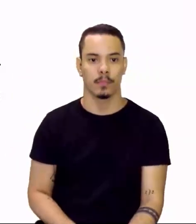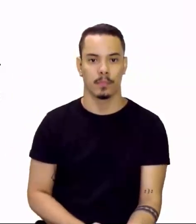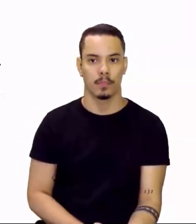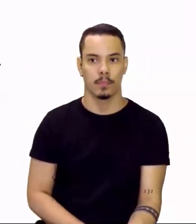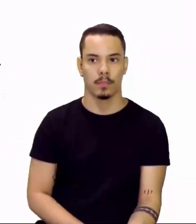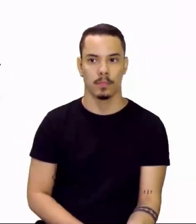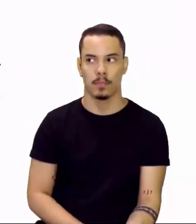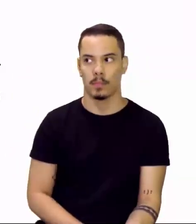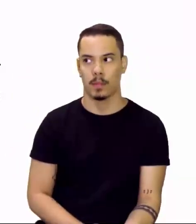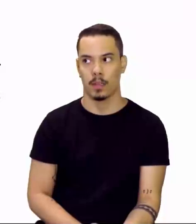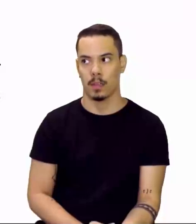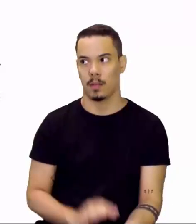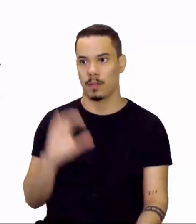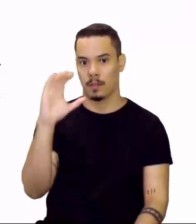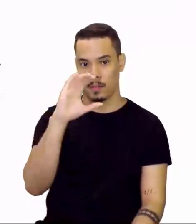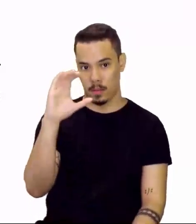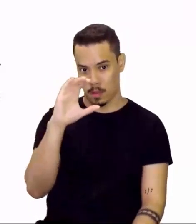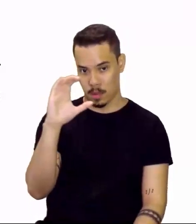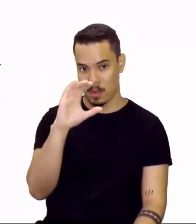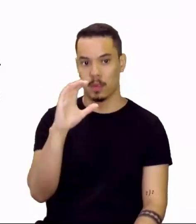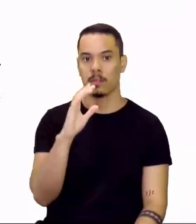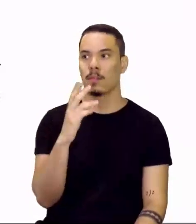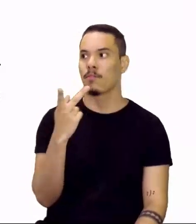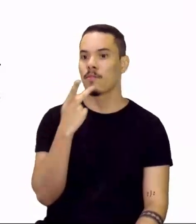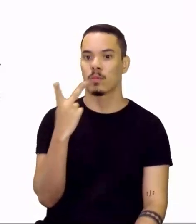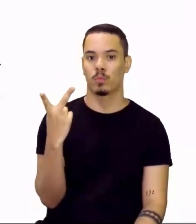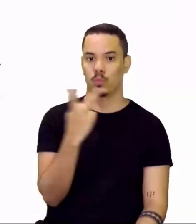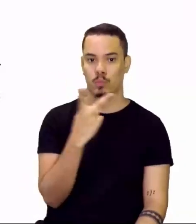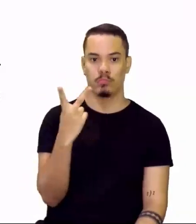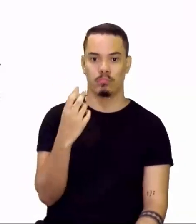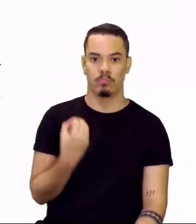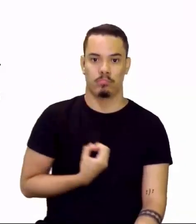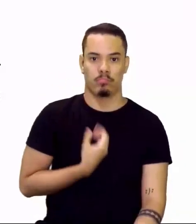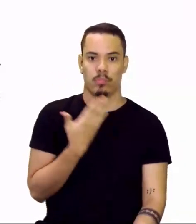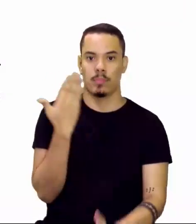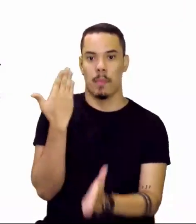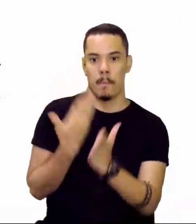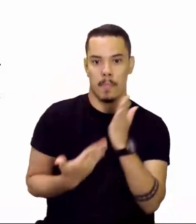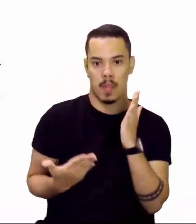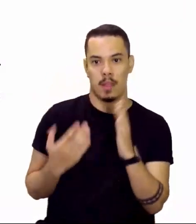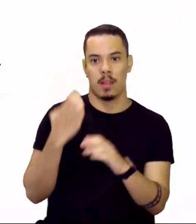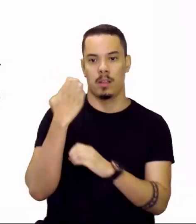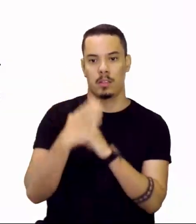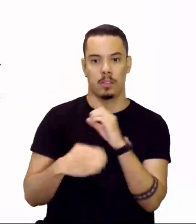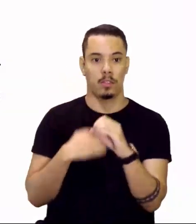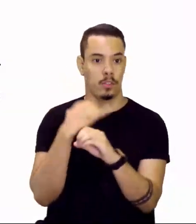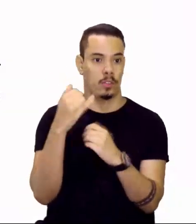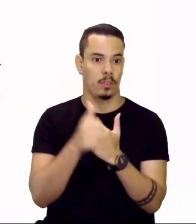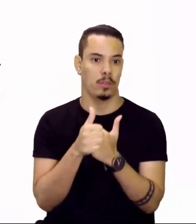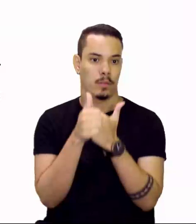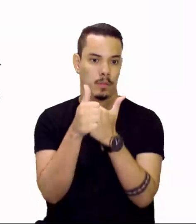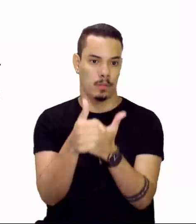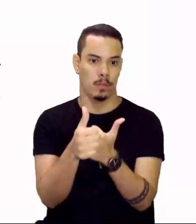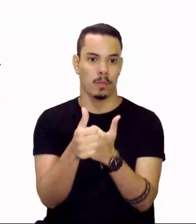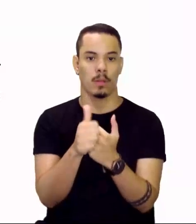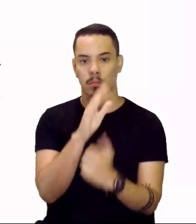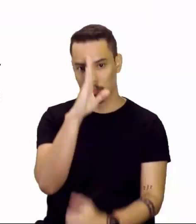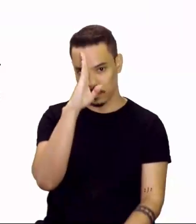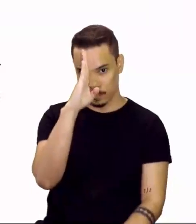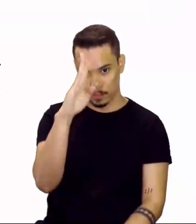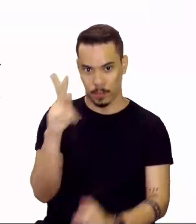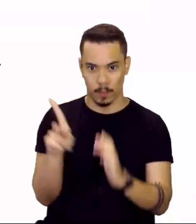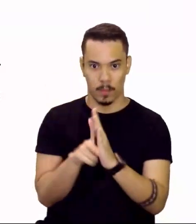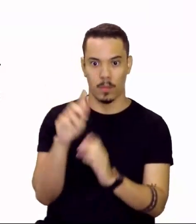foram produzidos pela perda de elétrons a partir do estado fundamental